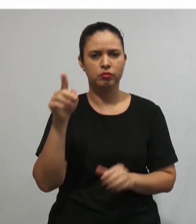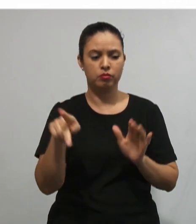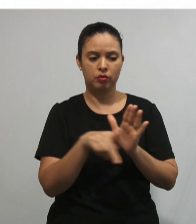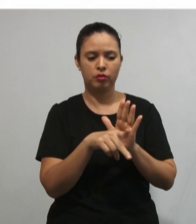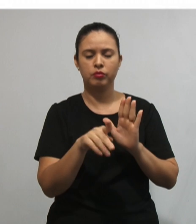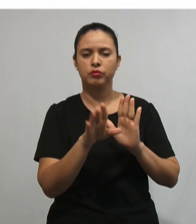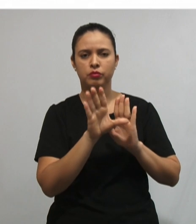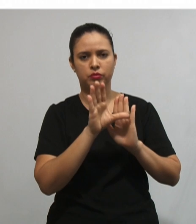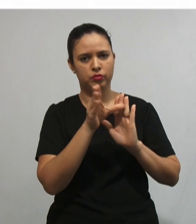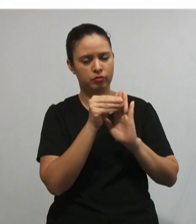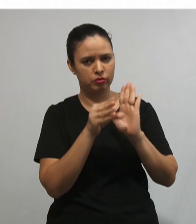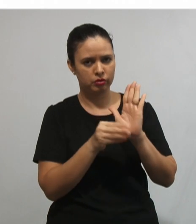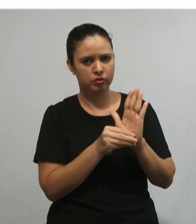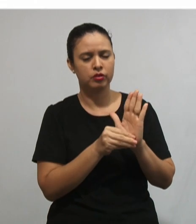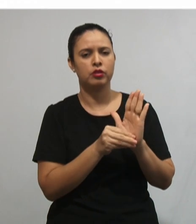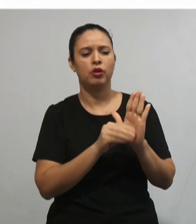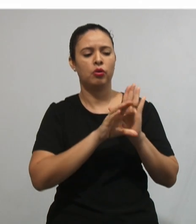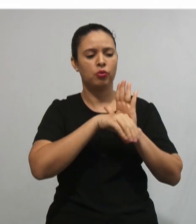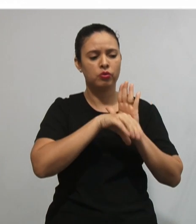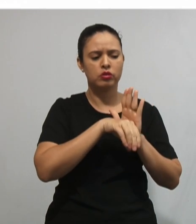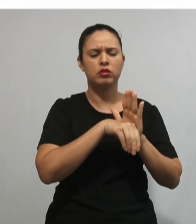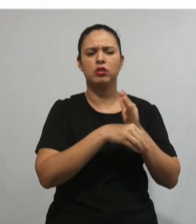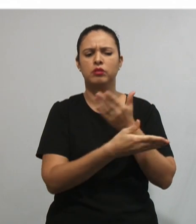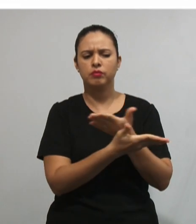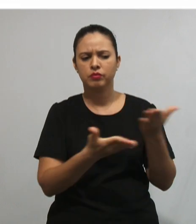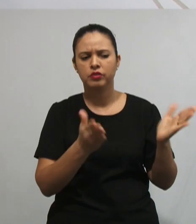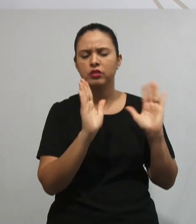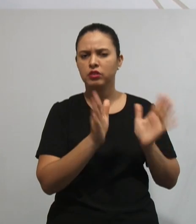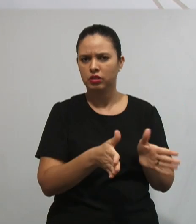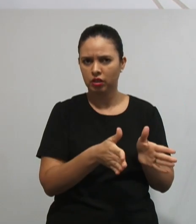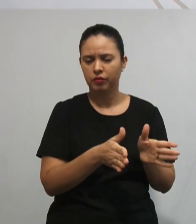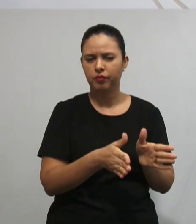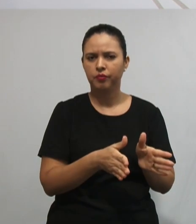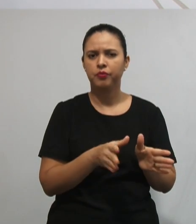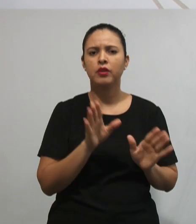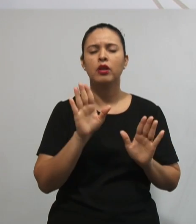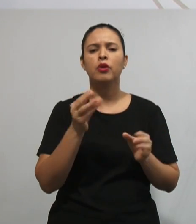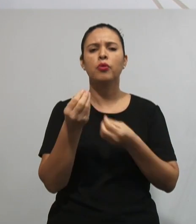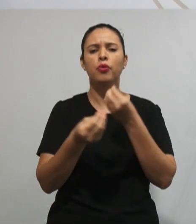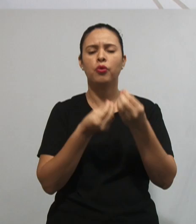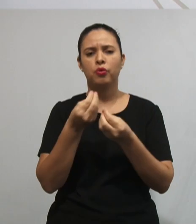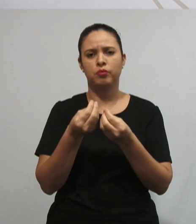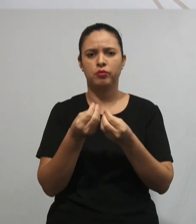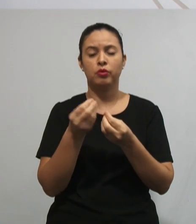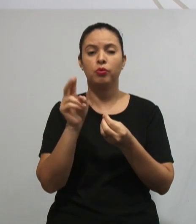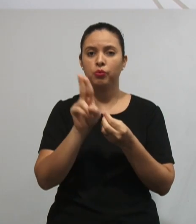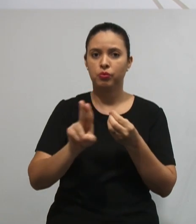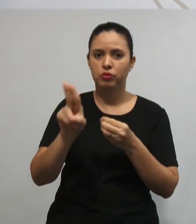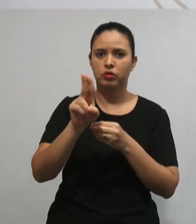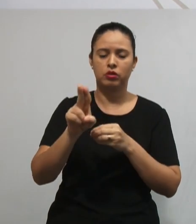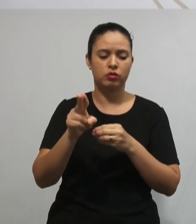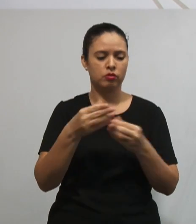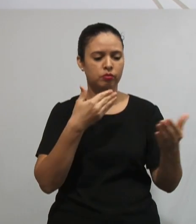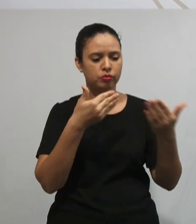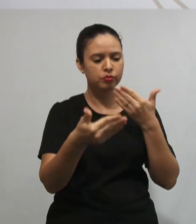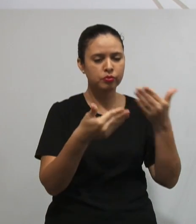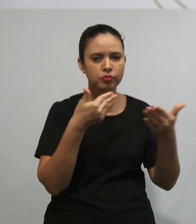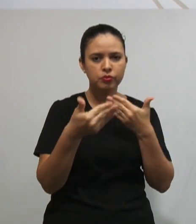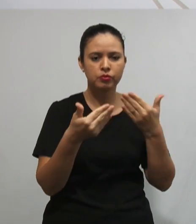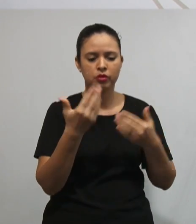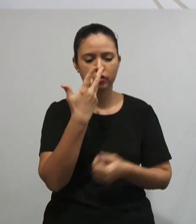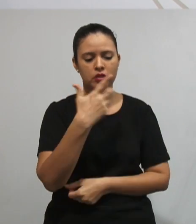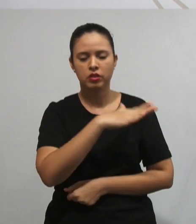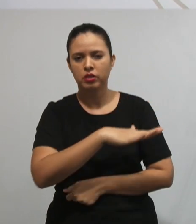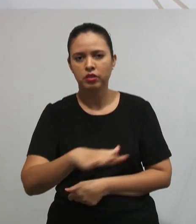já formulados e adquiridos. E aí, há várias formas para fazer isso, por meio de um diálogo, né? O professor pode ir conversando com os